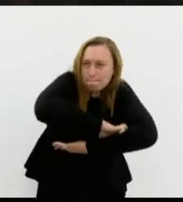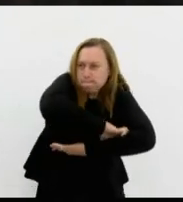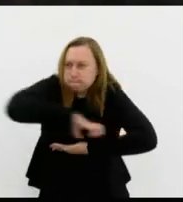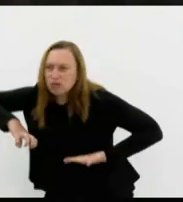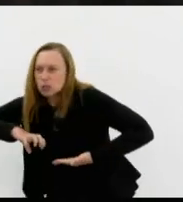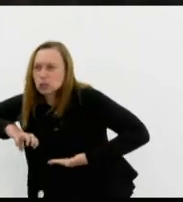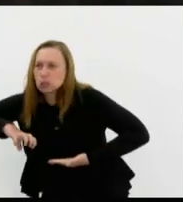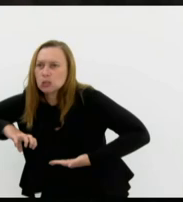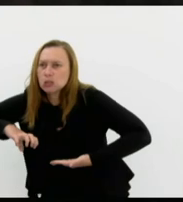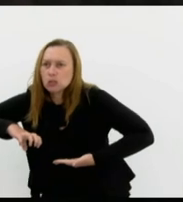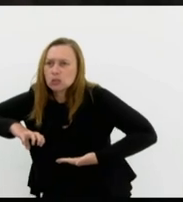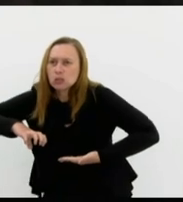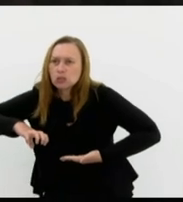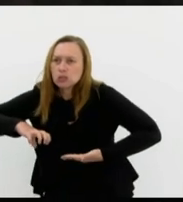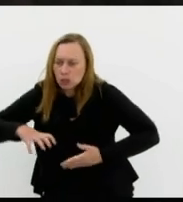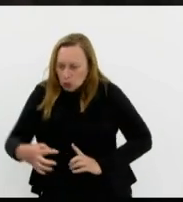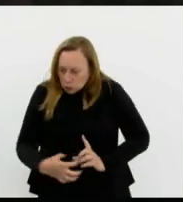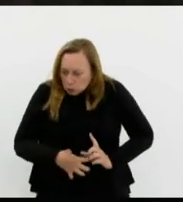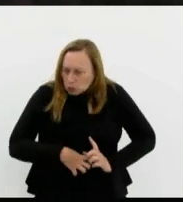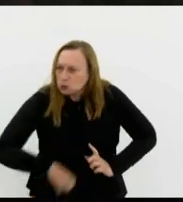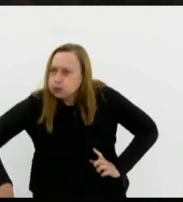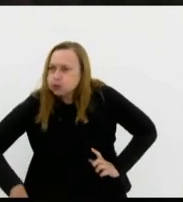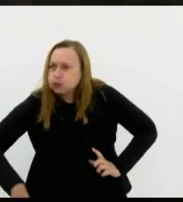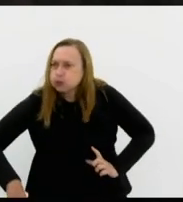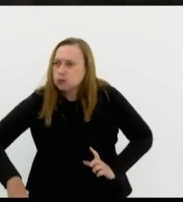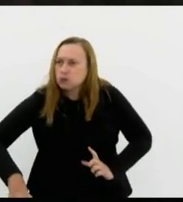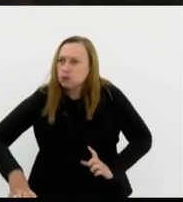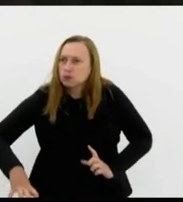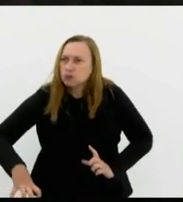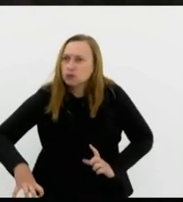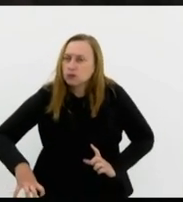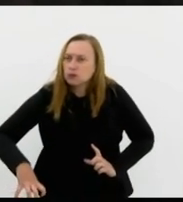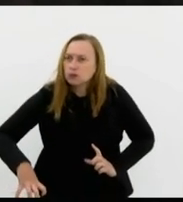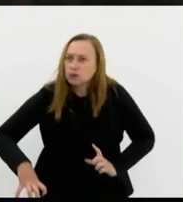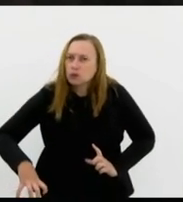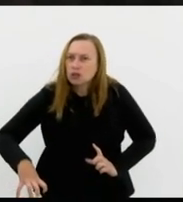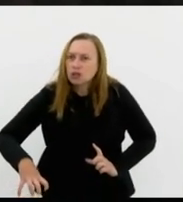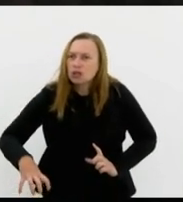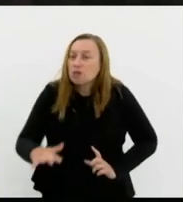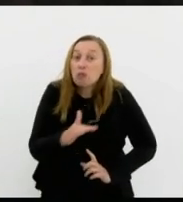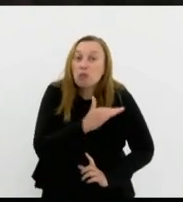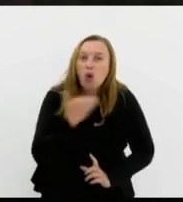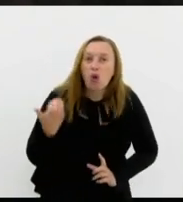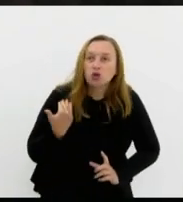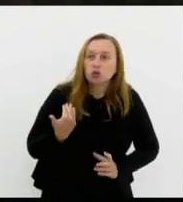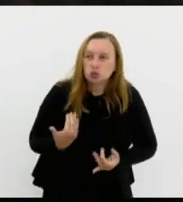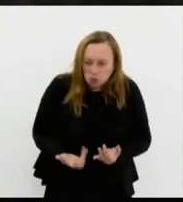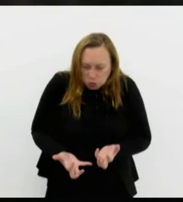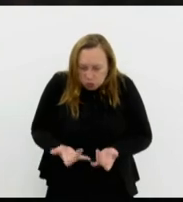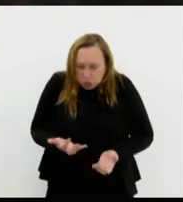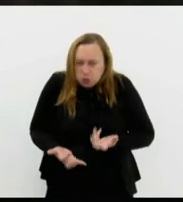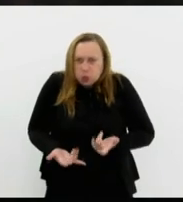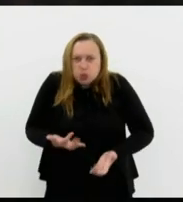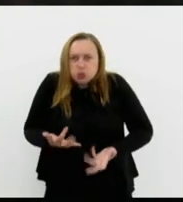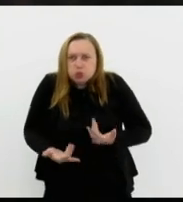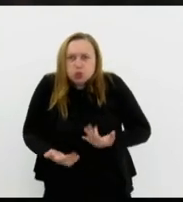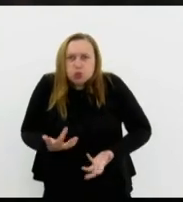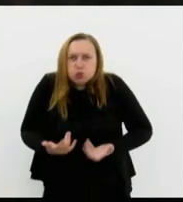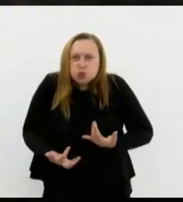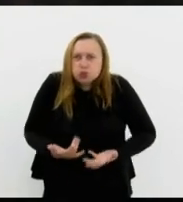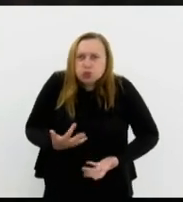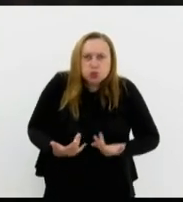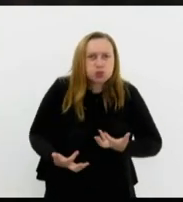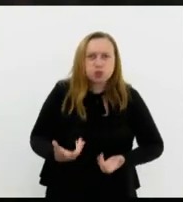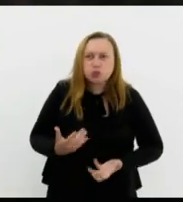de suas barrigas e mortos queimados as pessoas foram